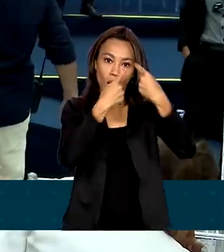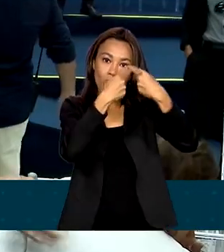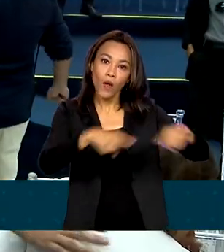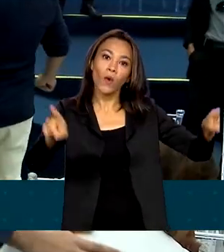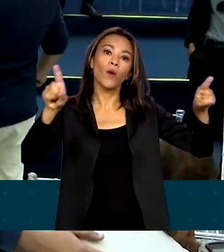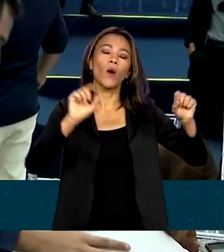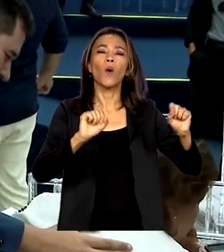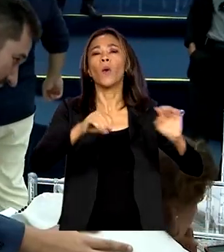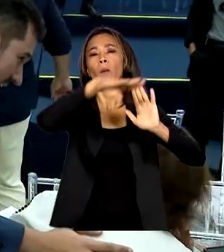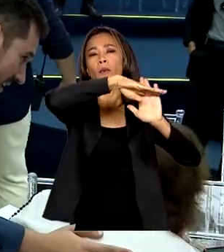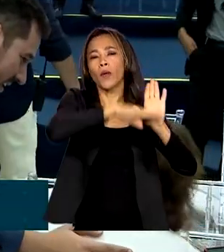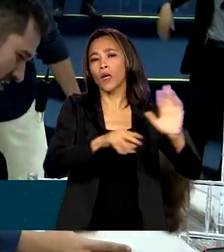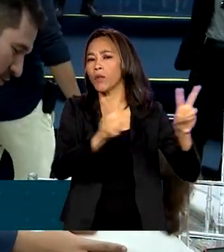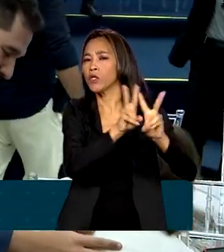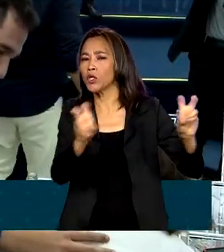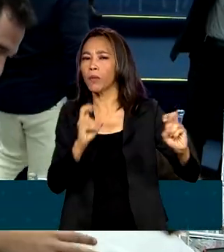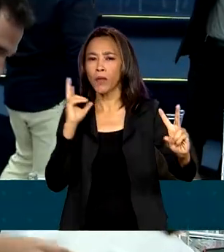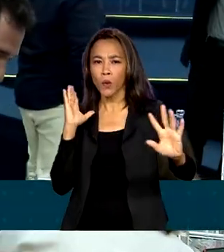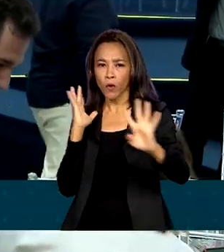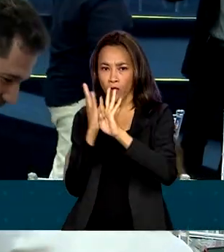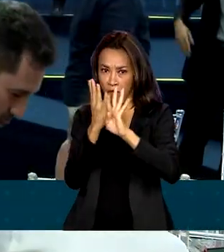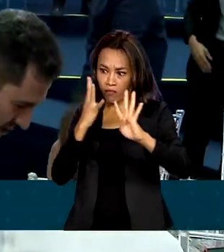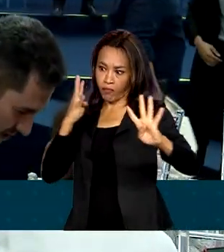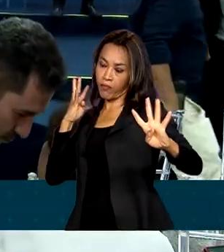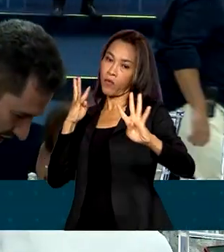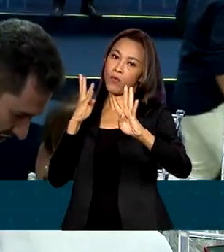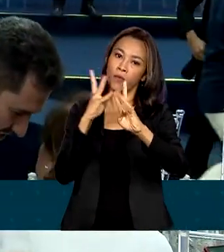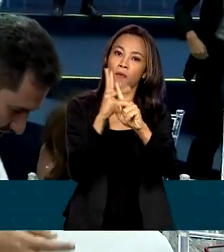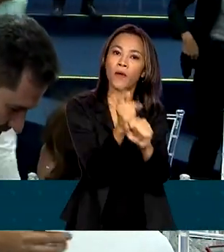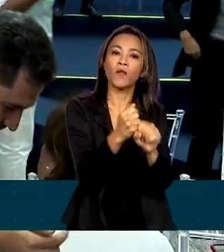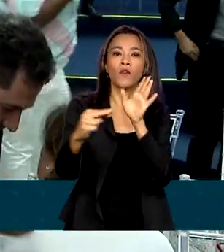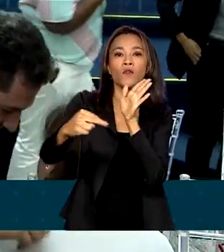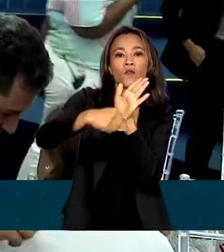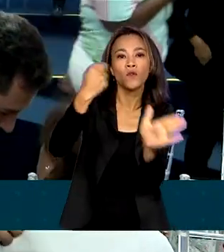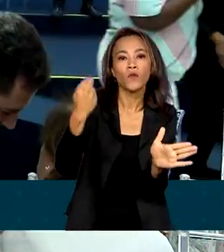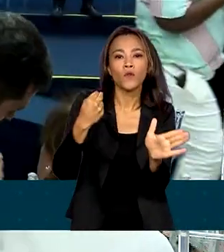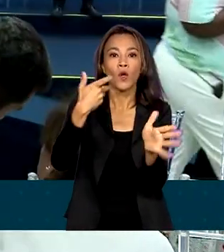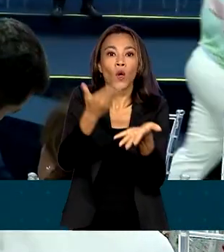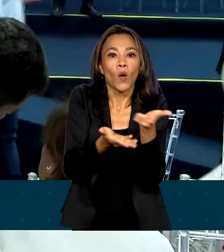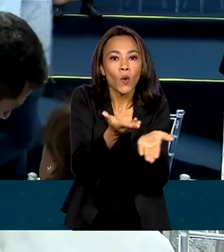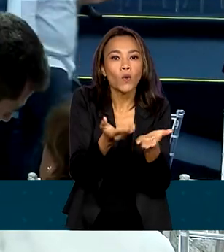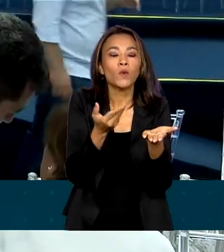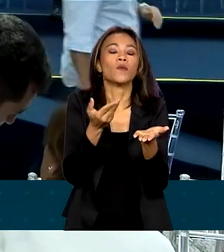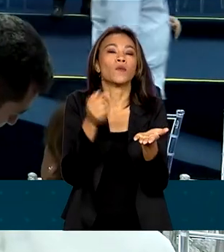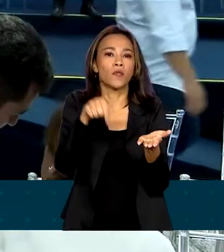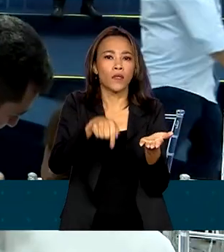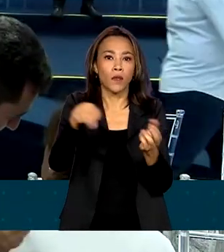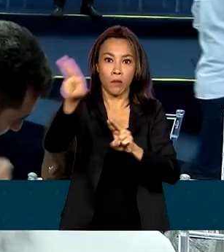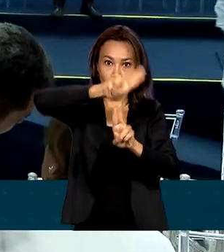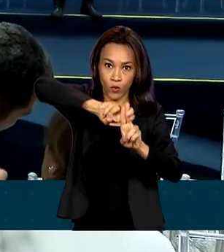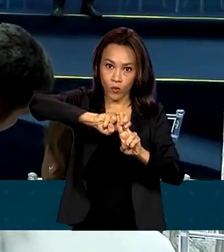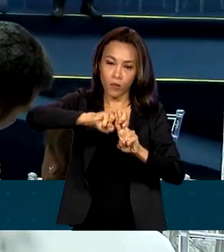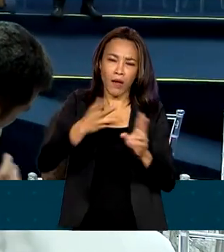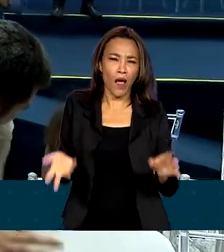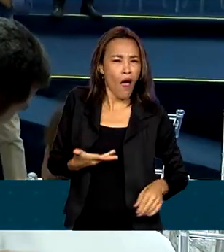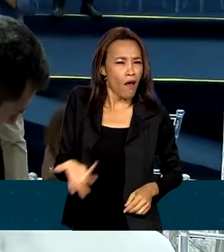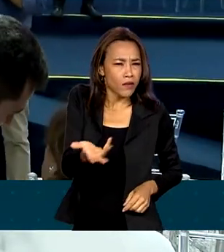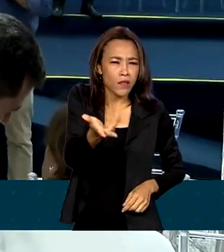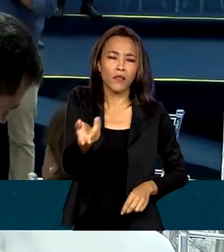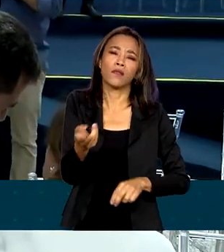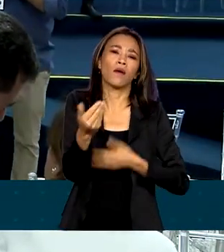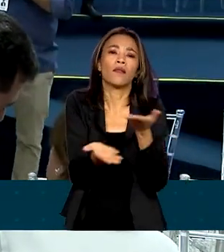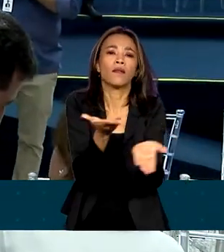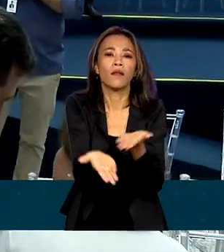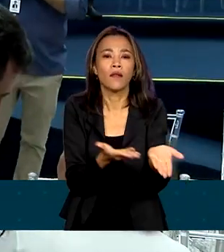reduzir as filas para cirurgias, exames e consultas no Sistema Único de Saúde. Para agilizar o atendimento, o governo